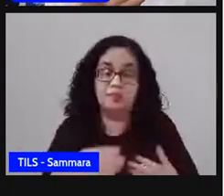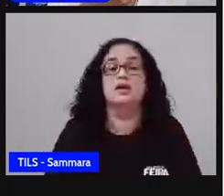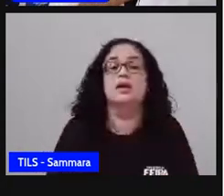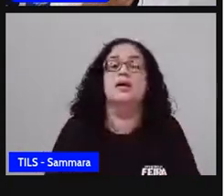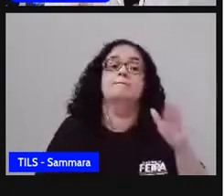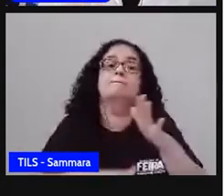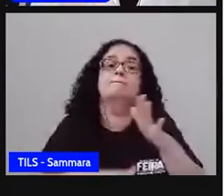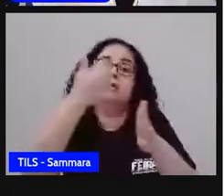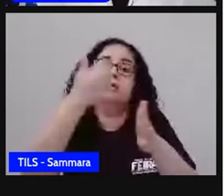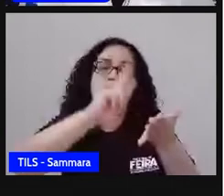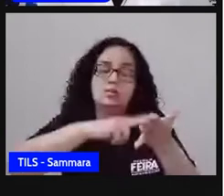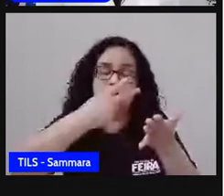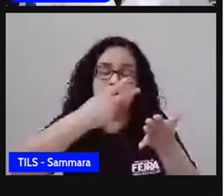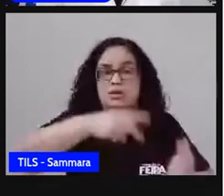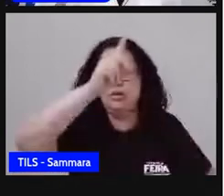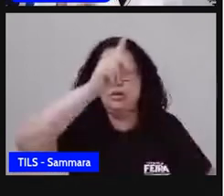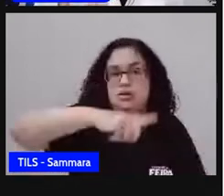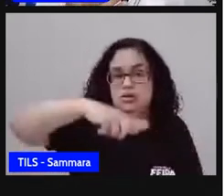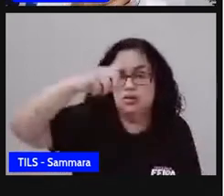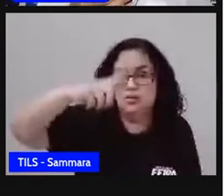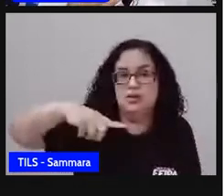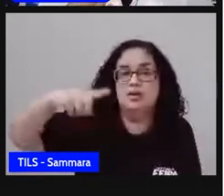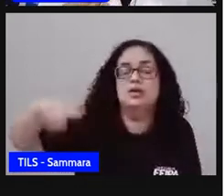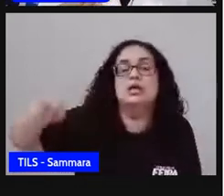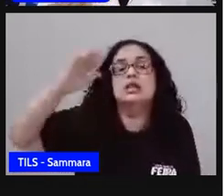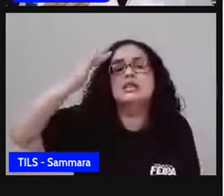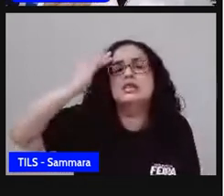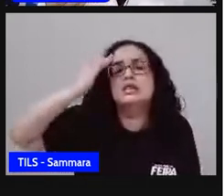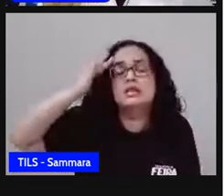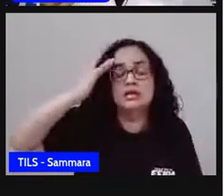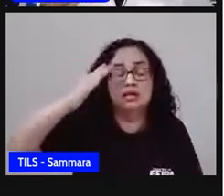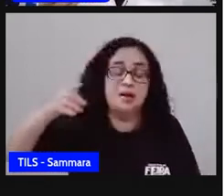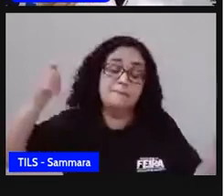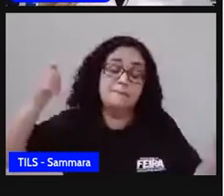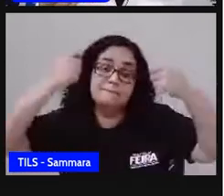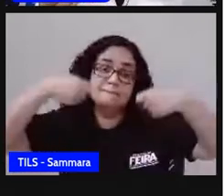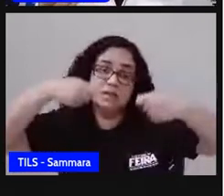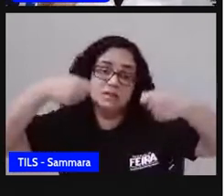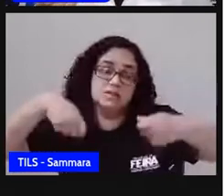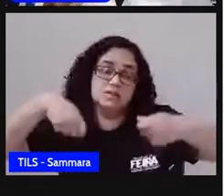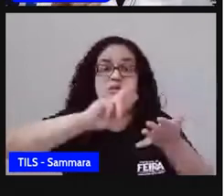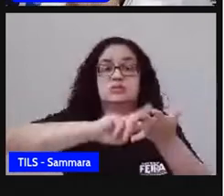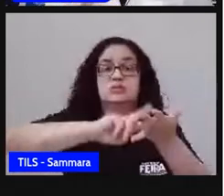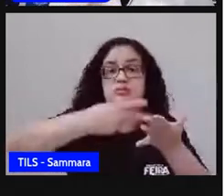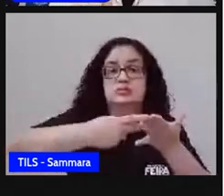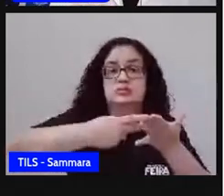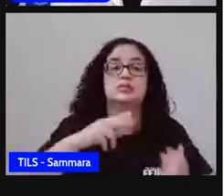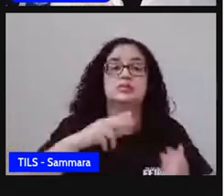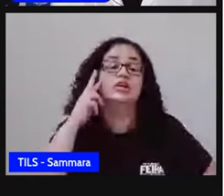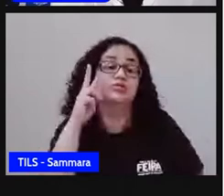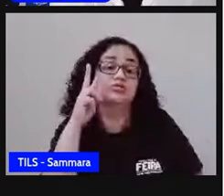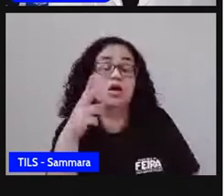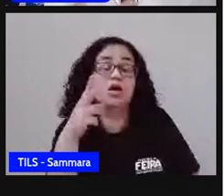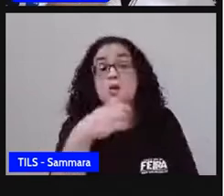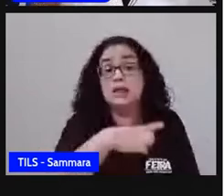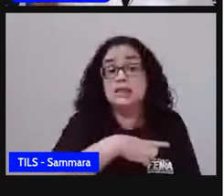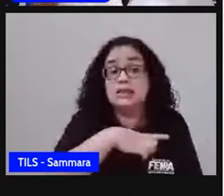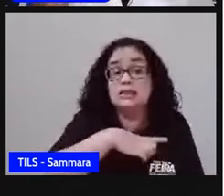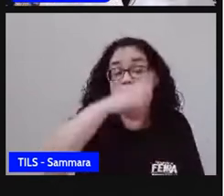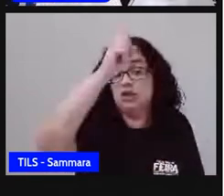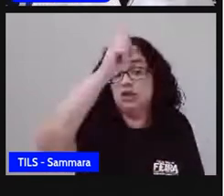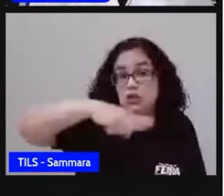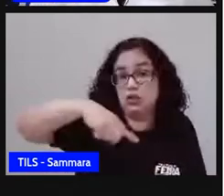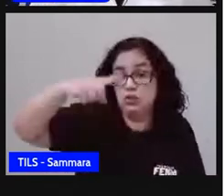primeiro interpretar o gráfico. Vamos entender, a gente precisa primeiro... Aliás, ver os elementos do gráfico para